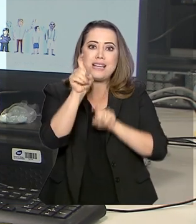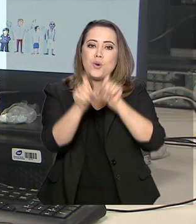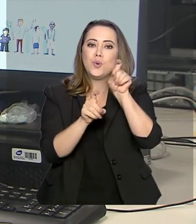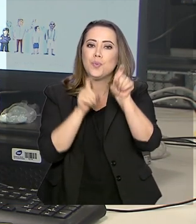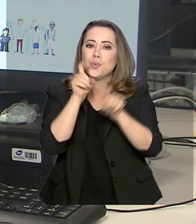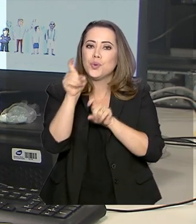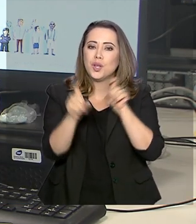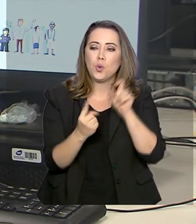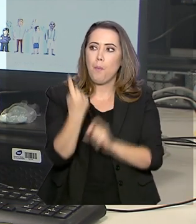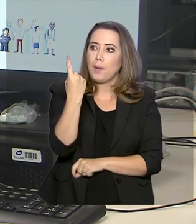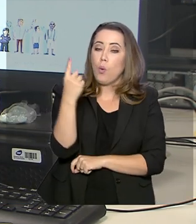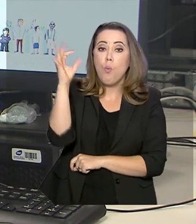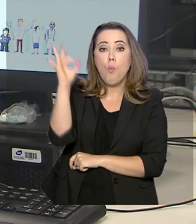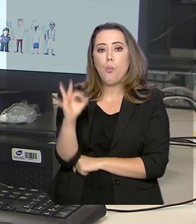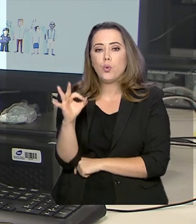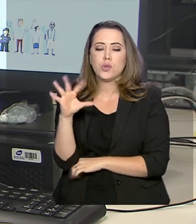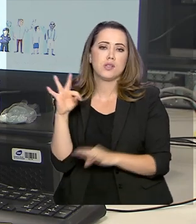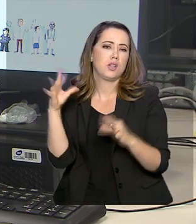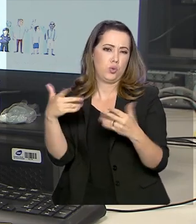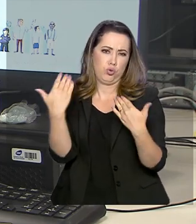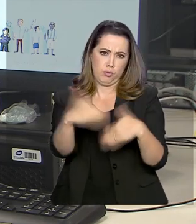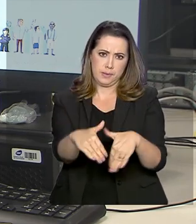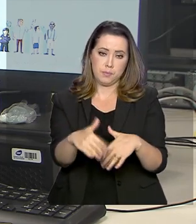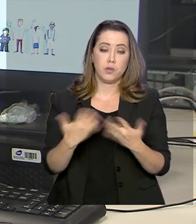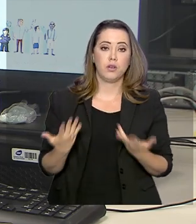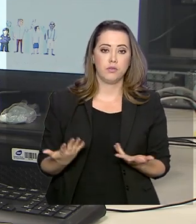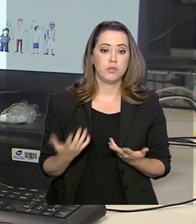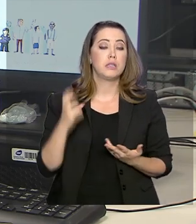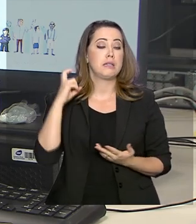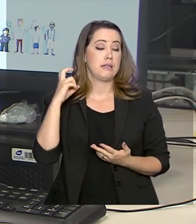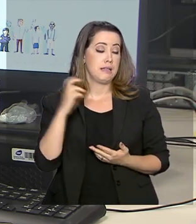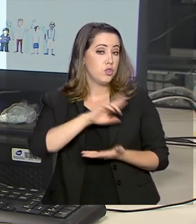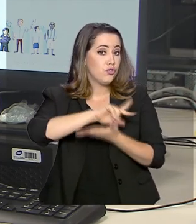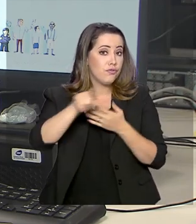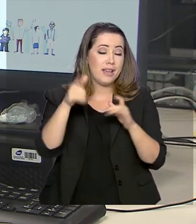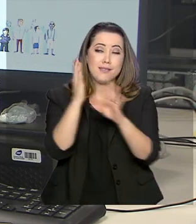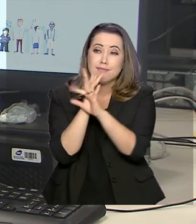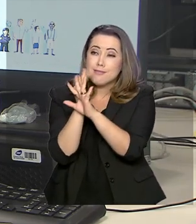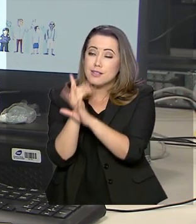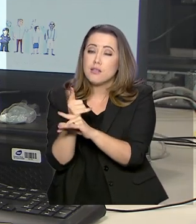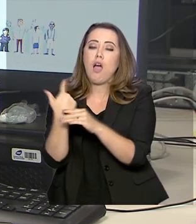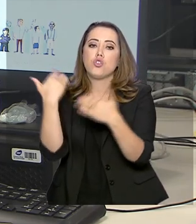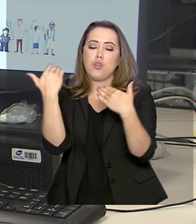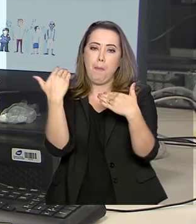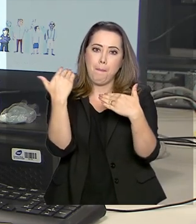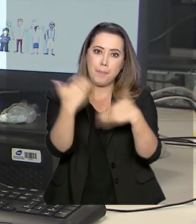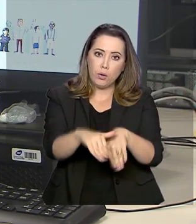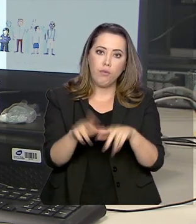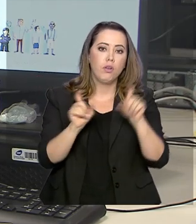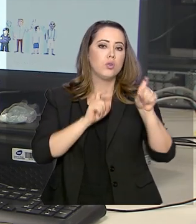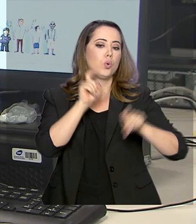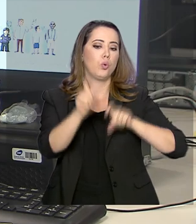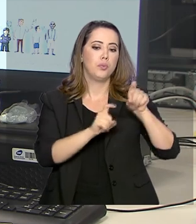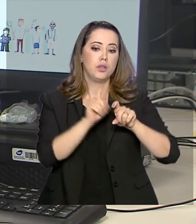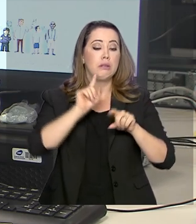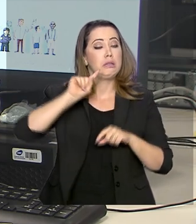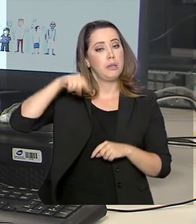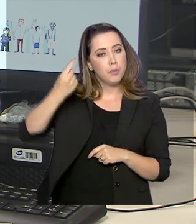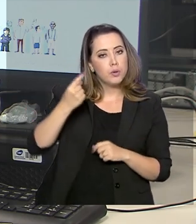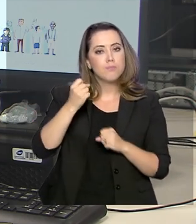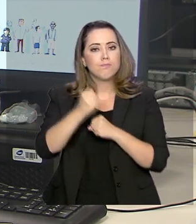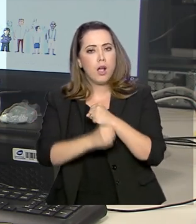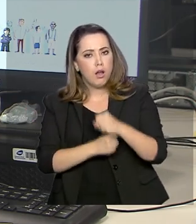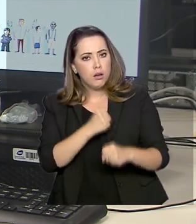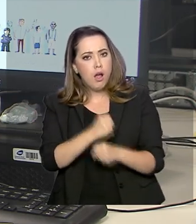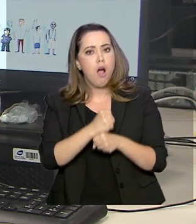50 mil alunos de 15 capitais vão fazer a prova no computador. A partir daí, a ideia é ir aumentando ano a ano,